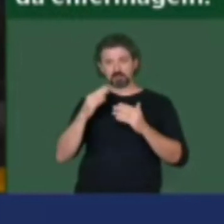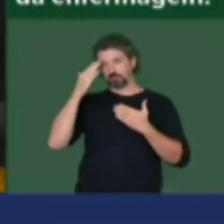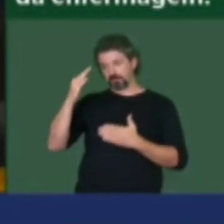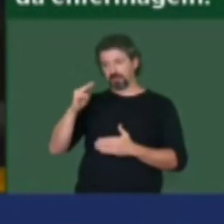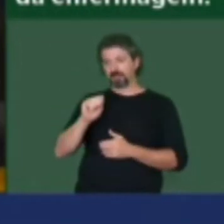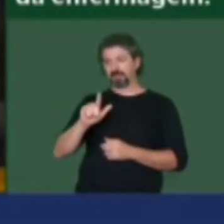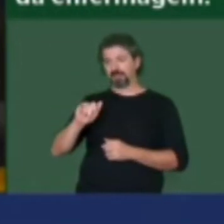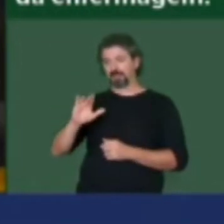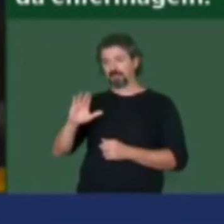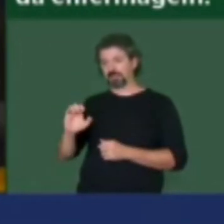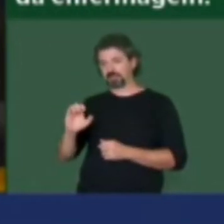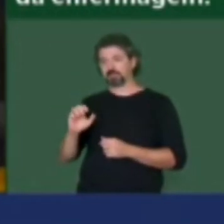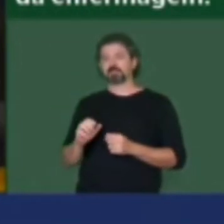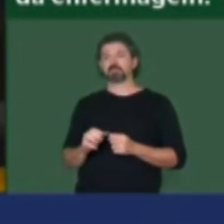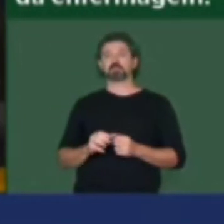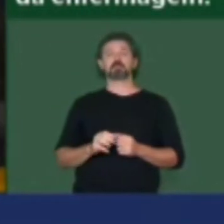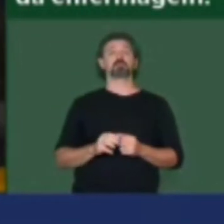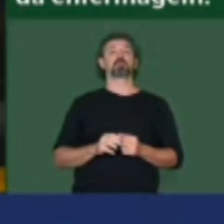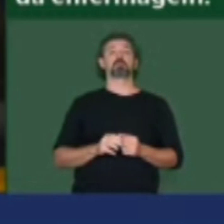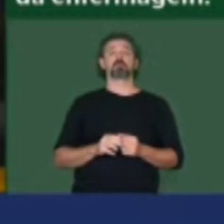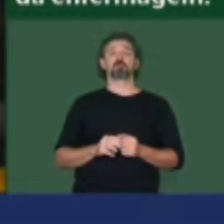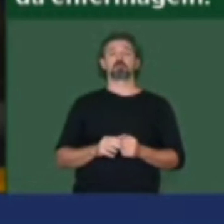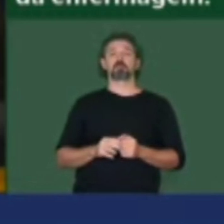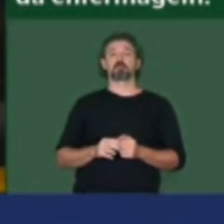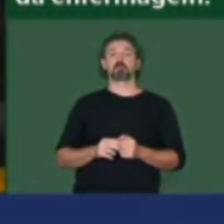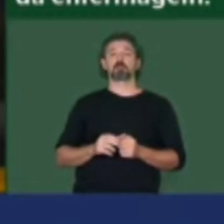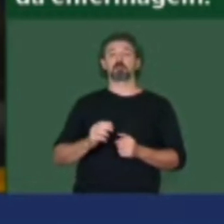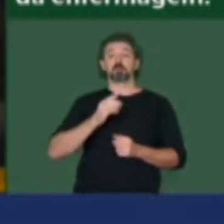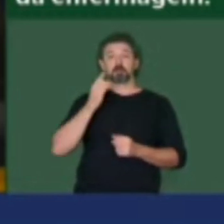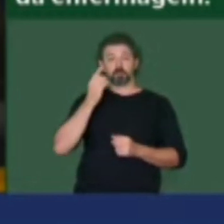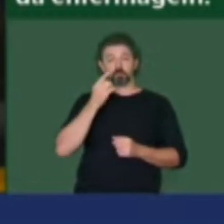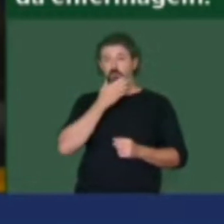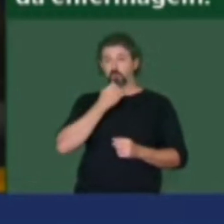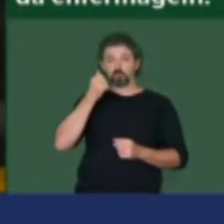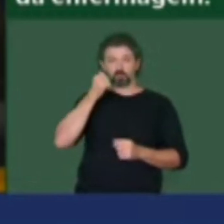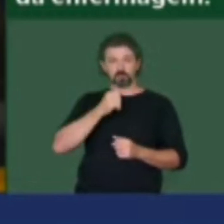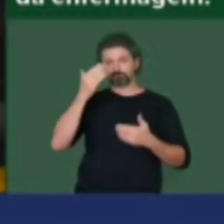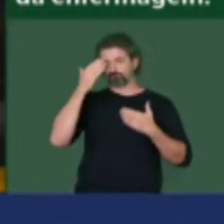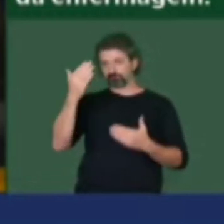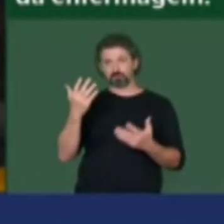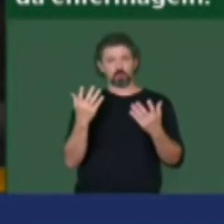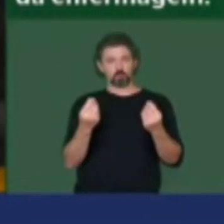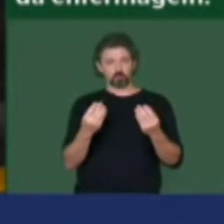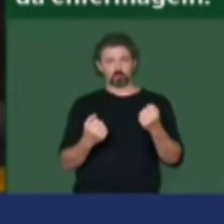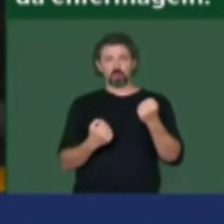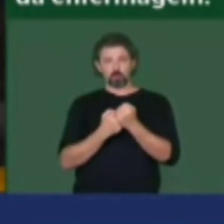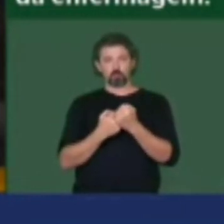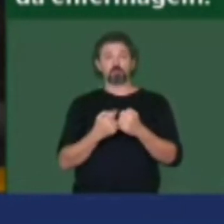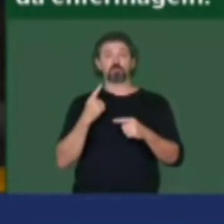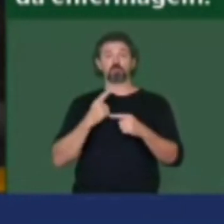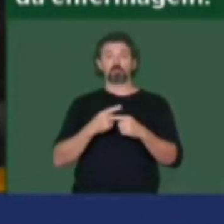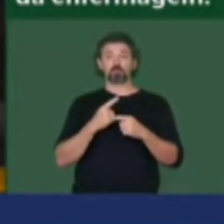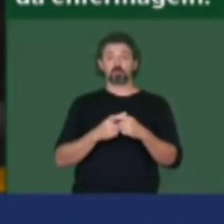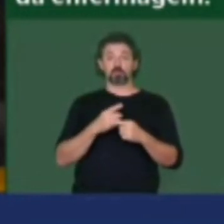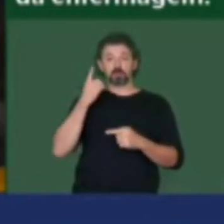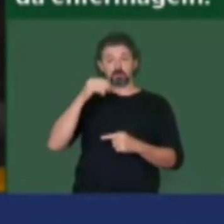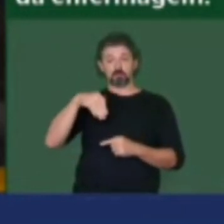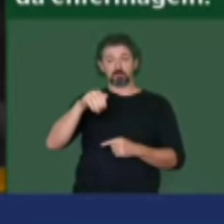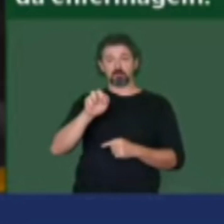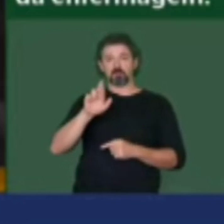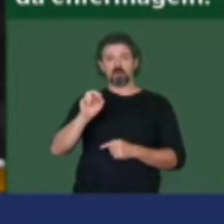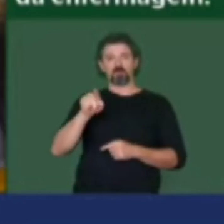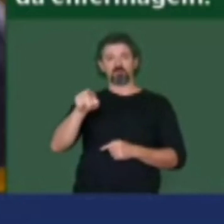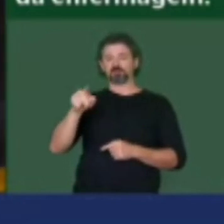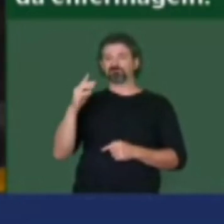Deputado e deputadas, muito obrigada, porque, deputado Mauro, o foi um gigante,